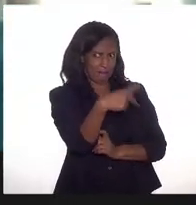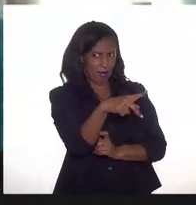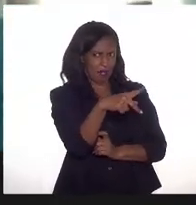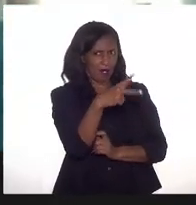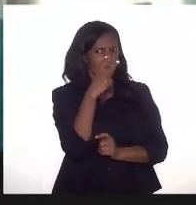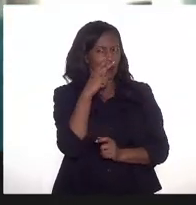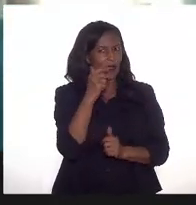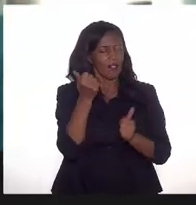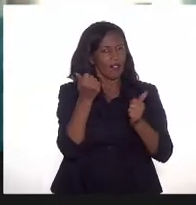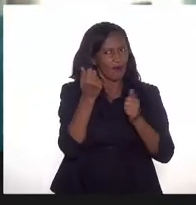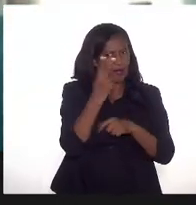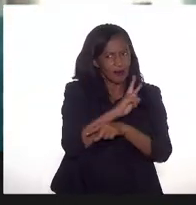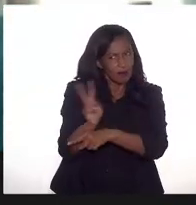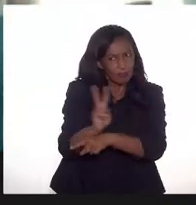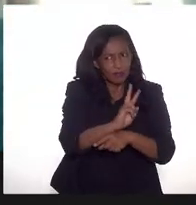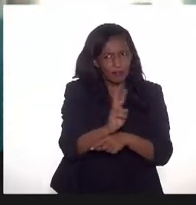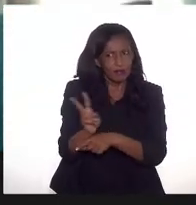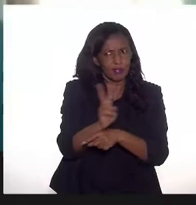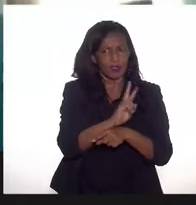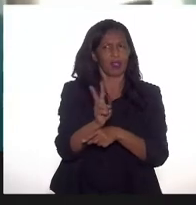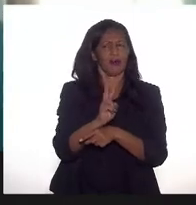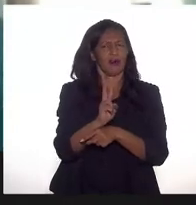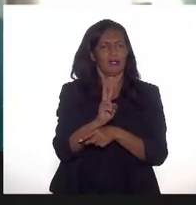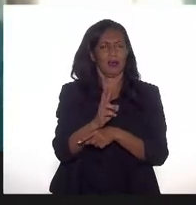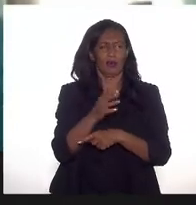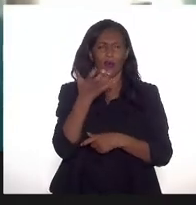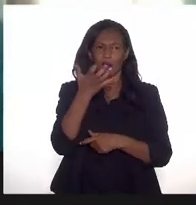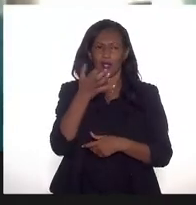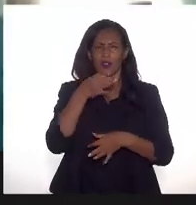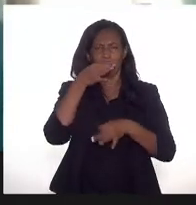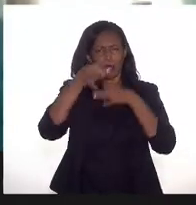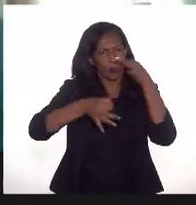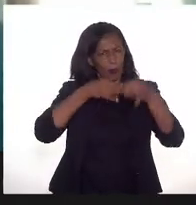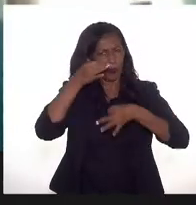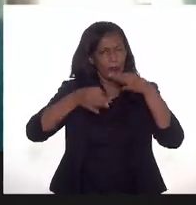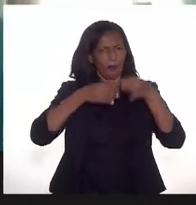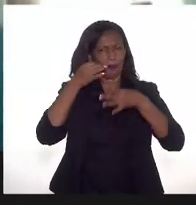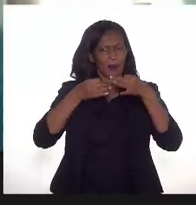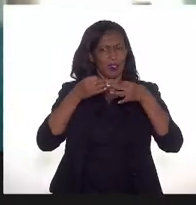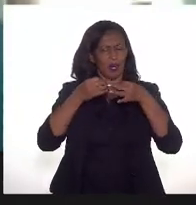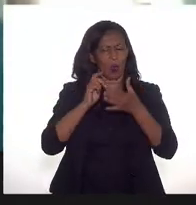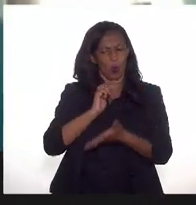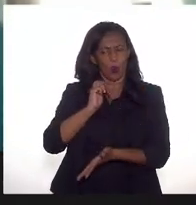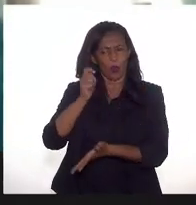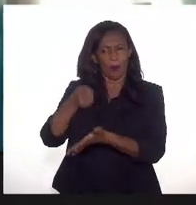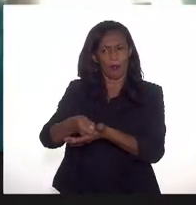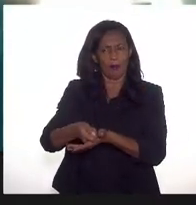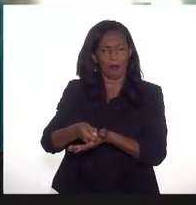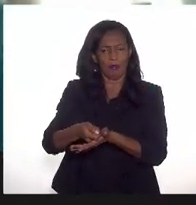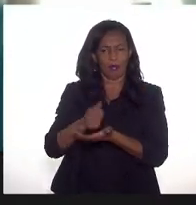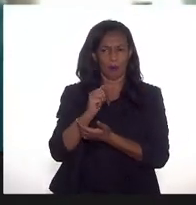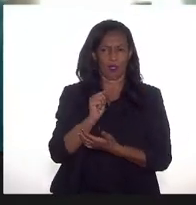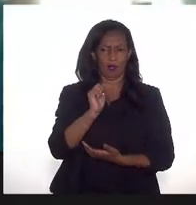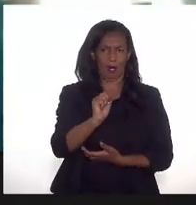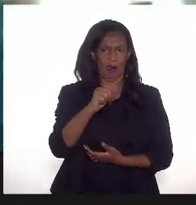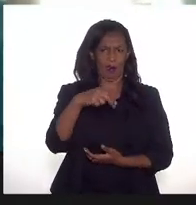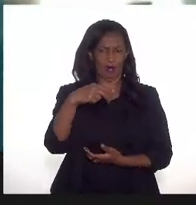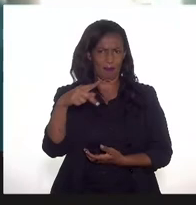Então eu queria saber qual a periodicidade das fiscalizações da NP nos campos pagadores de pé em loco.